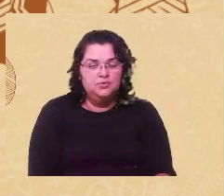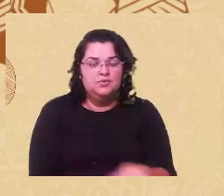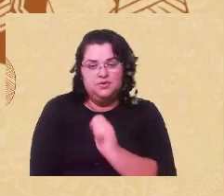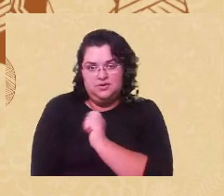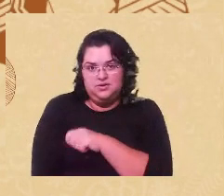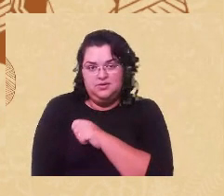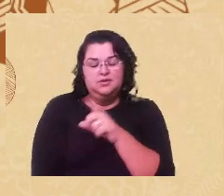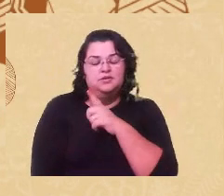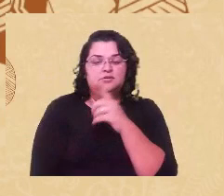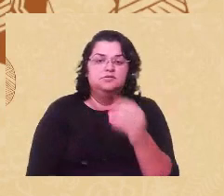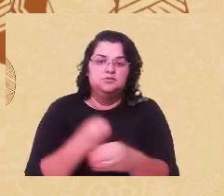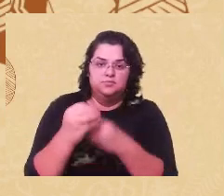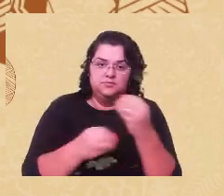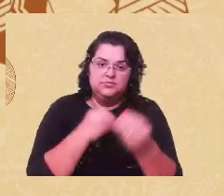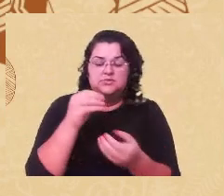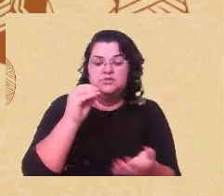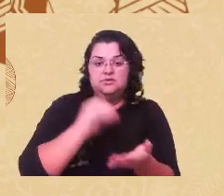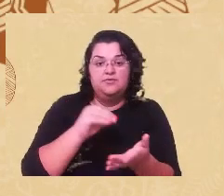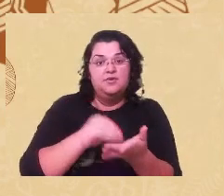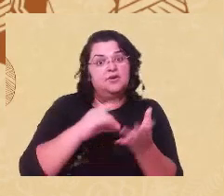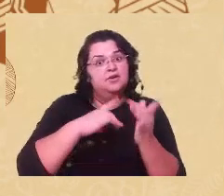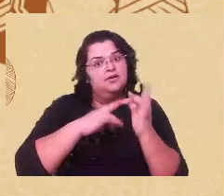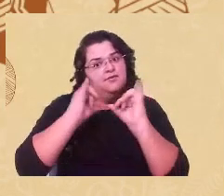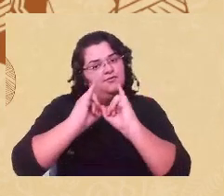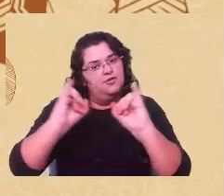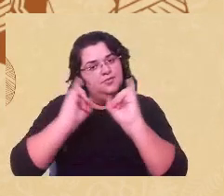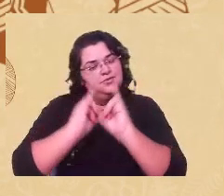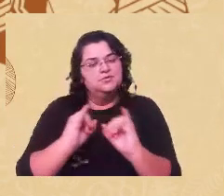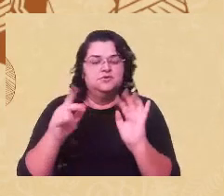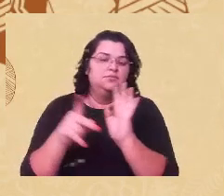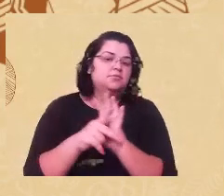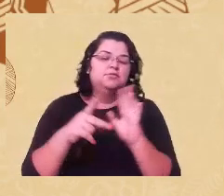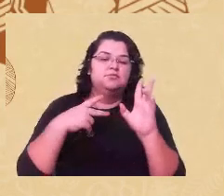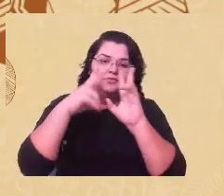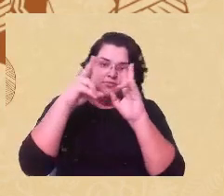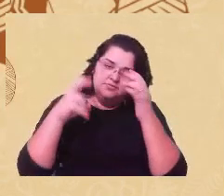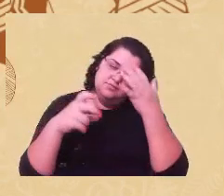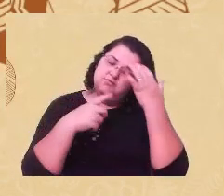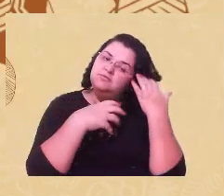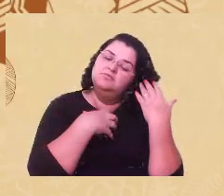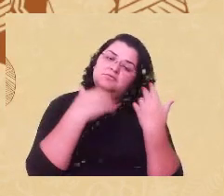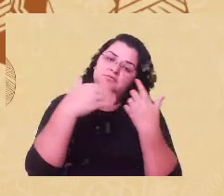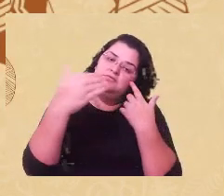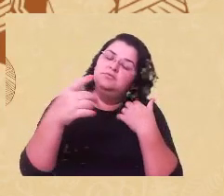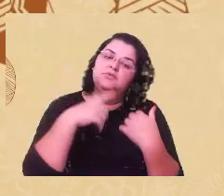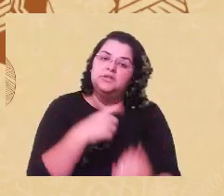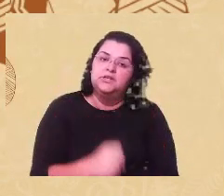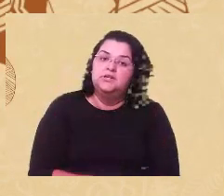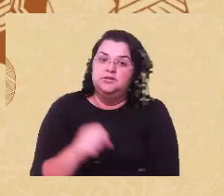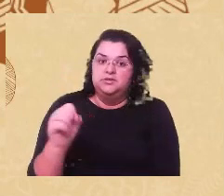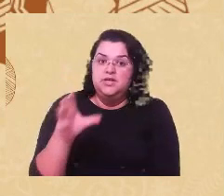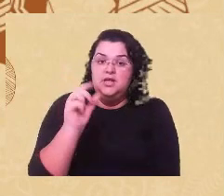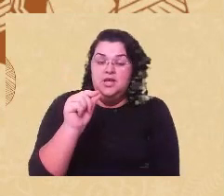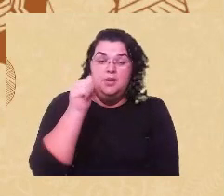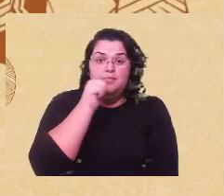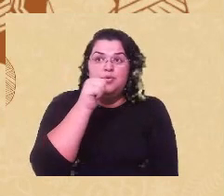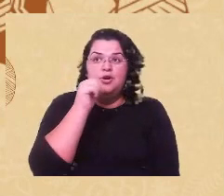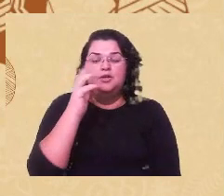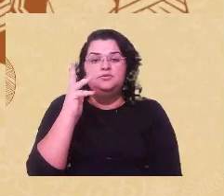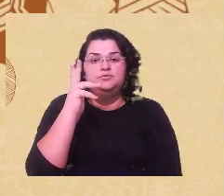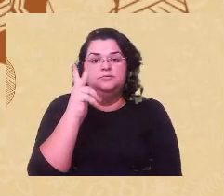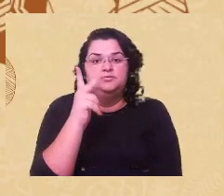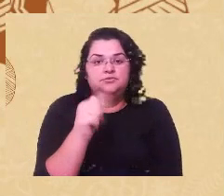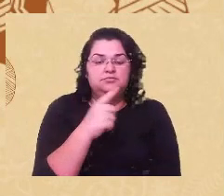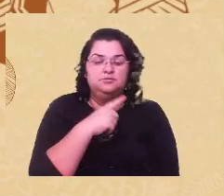substância e a falta de informação sobre como conduzir um itinerário abortivo faz com que muitas mulheres se arrisquem com